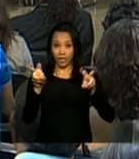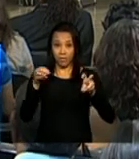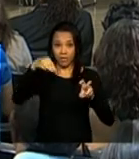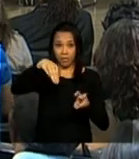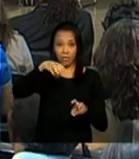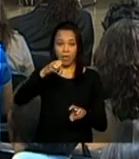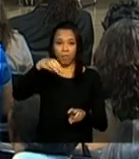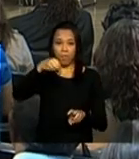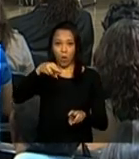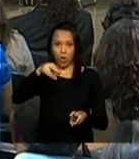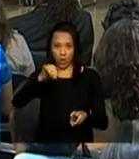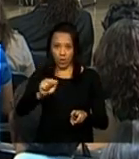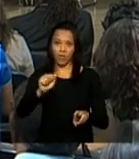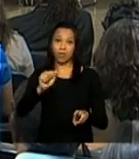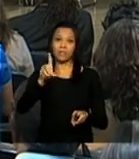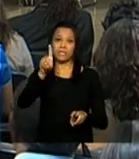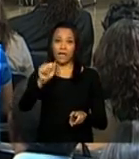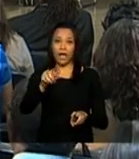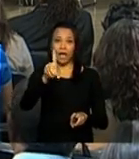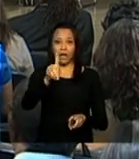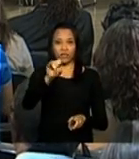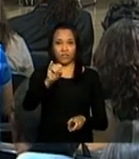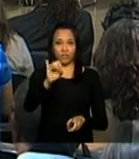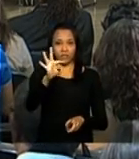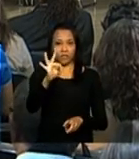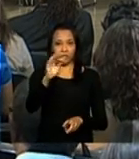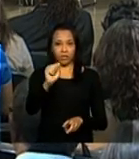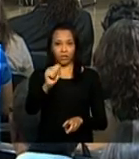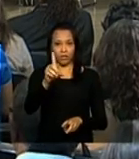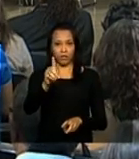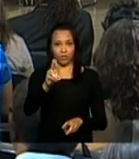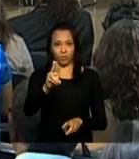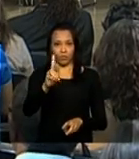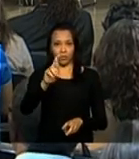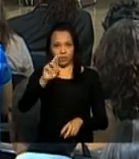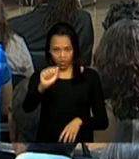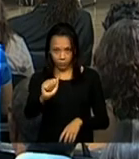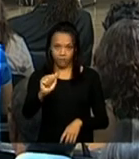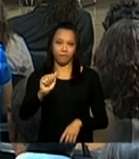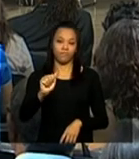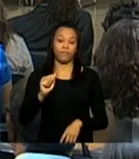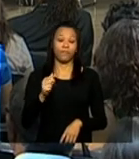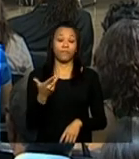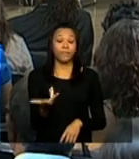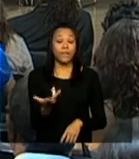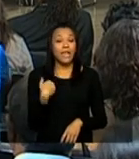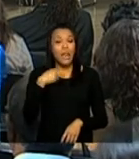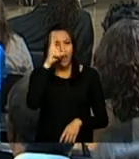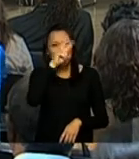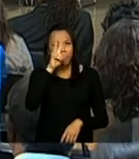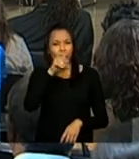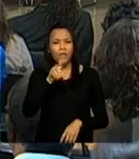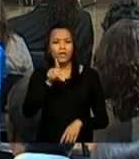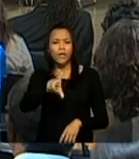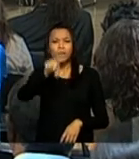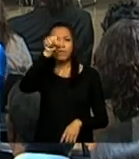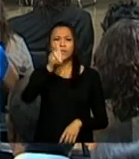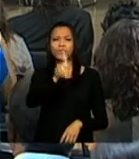queria começar lembrando que a escolha do dia